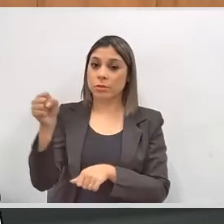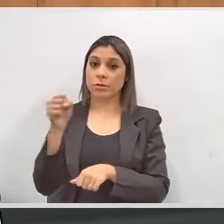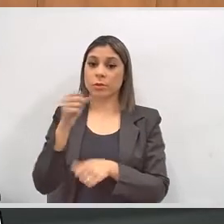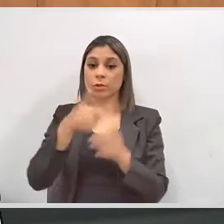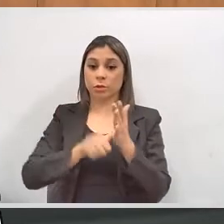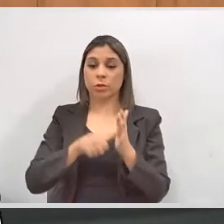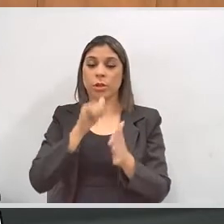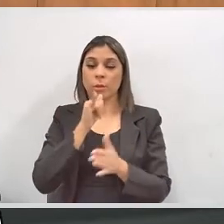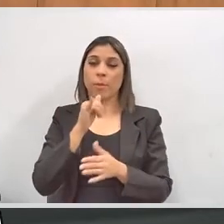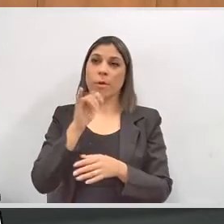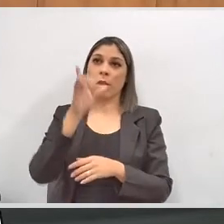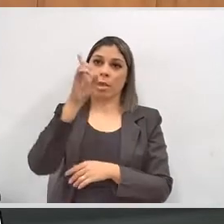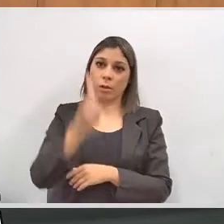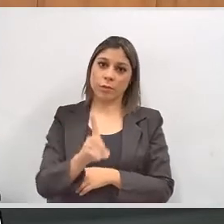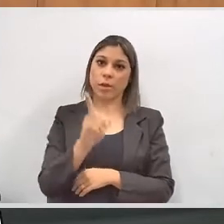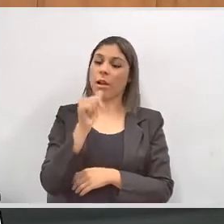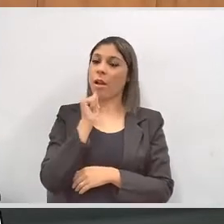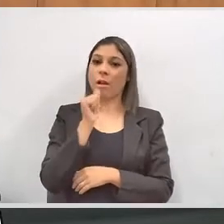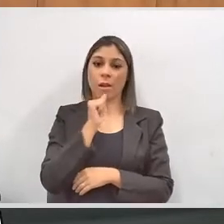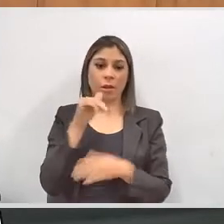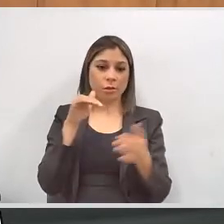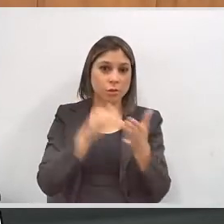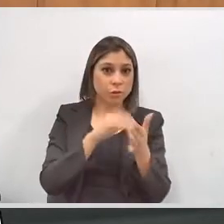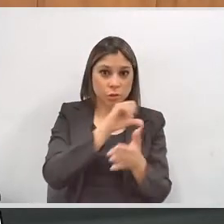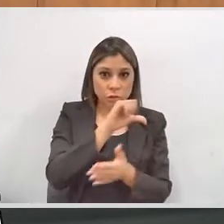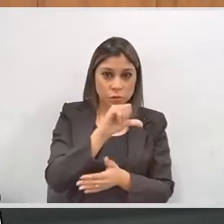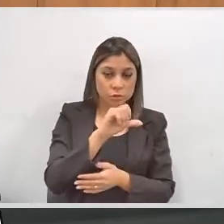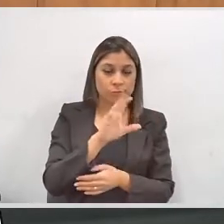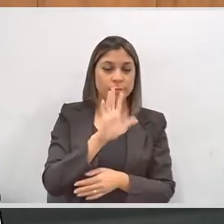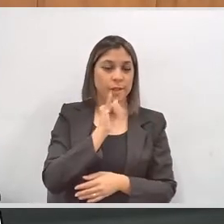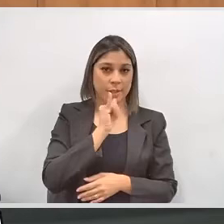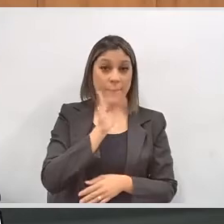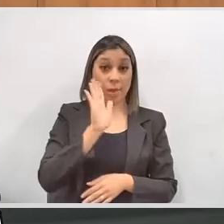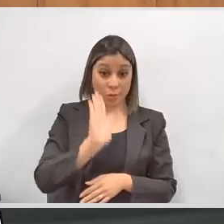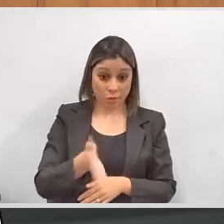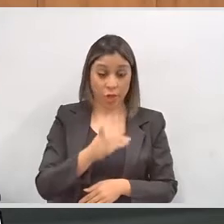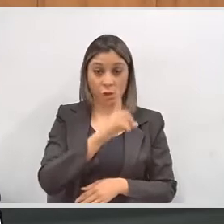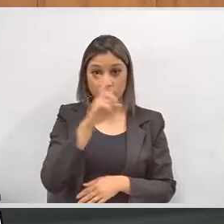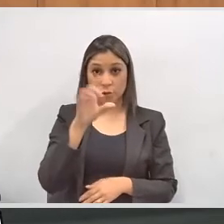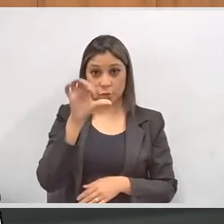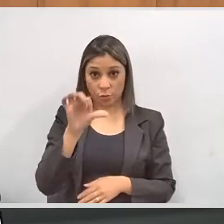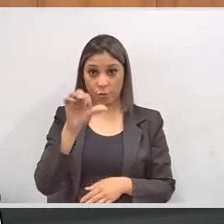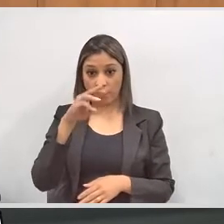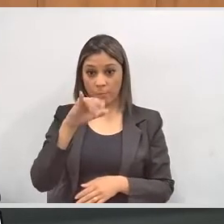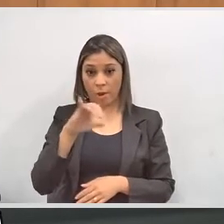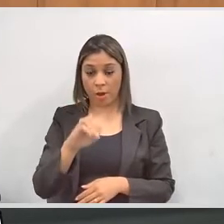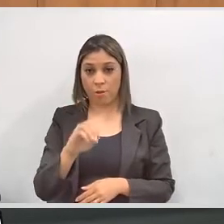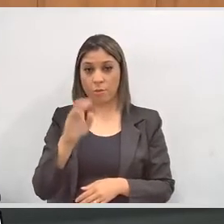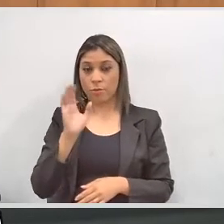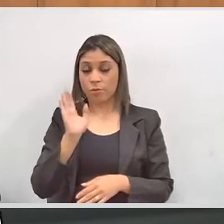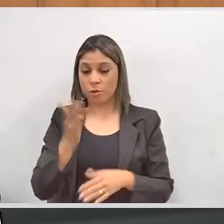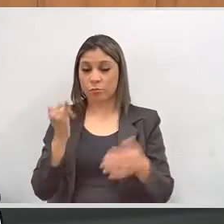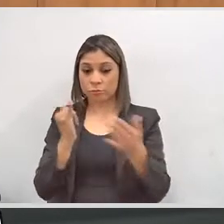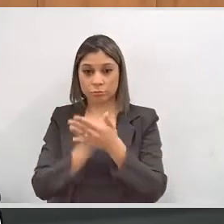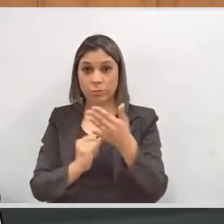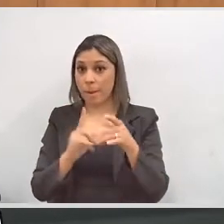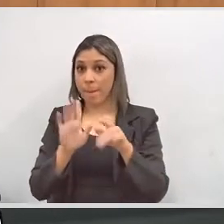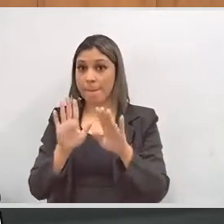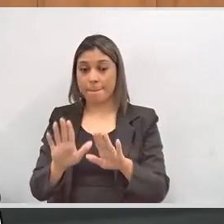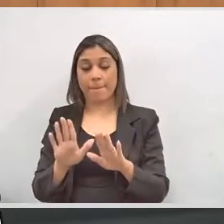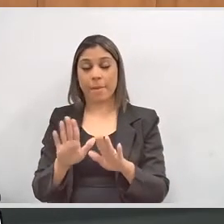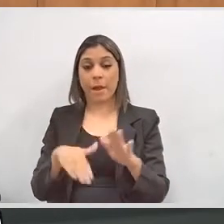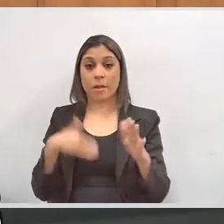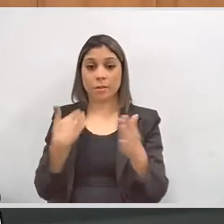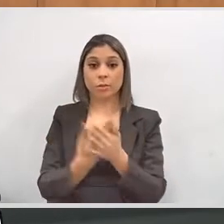Então, o eleitor que tem deficiência, que ainda não fez até o dia 9, aliás, que fez até o dia 9 através da sua inscrição, mas que não